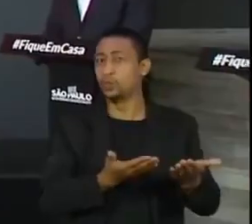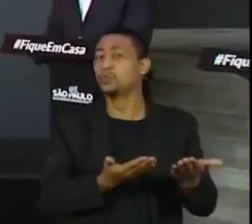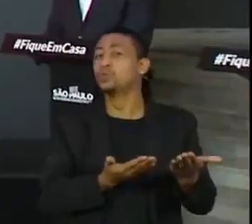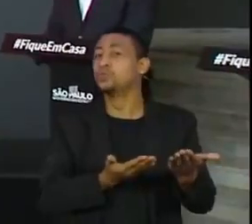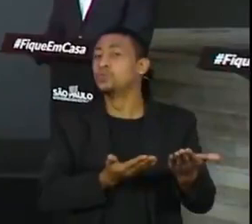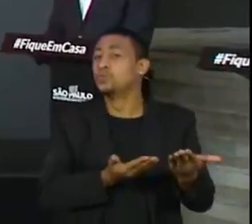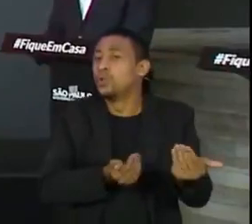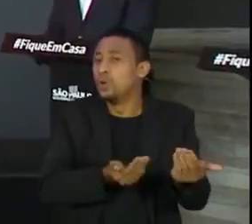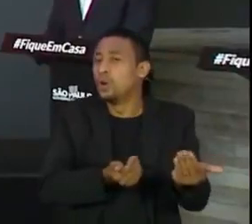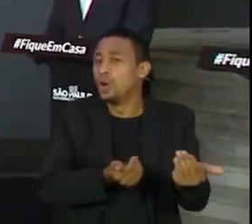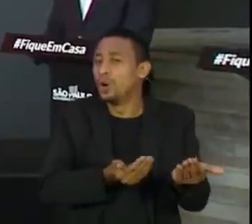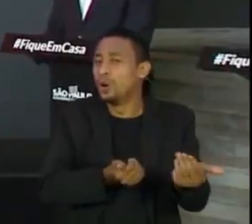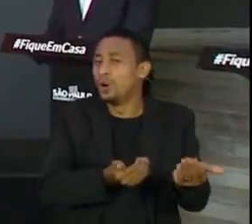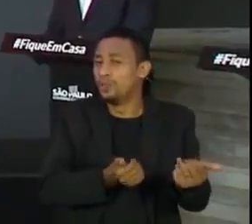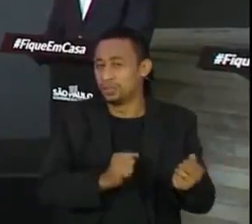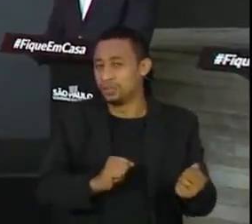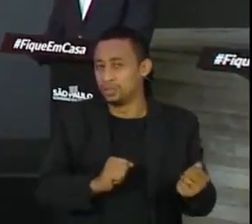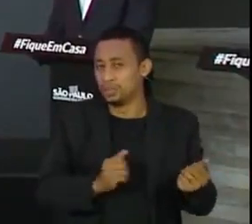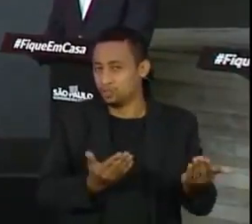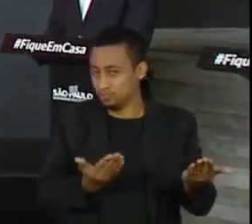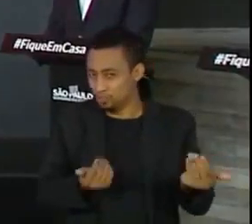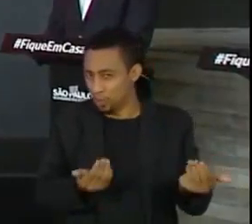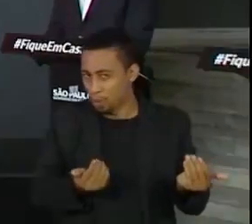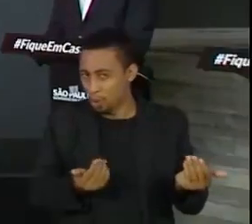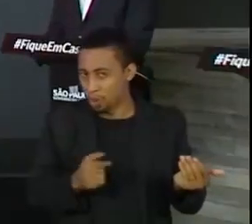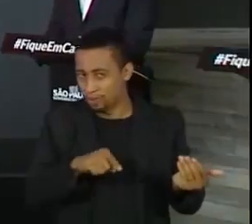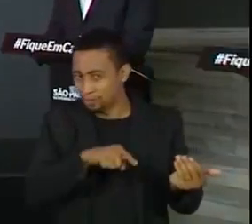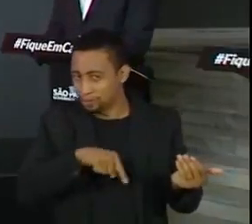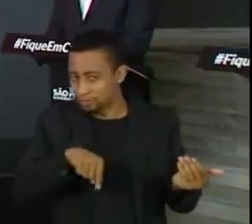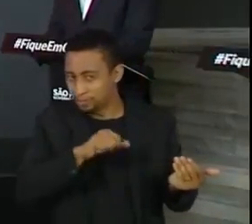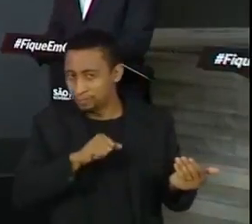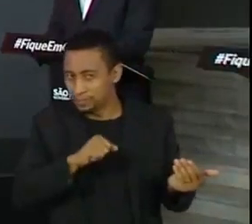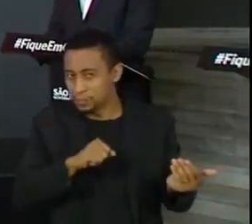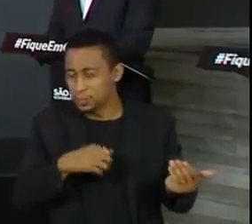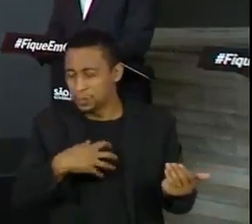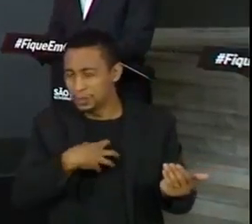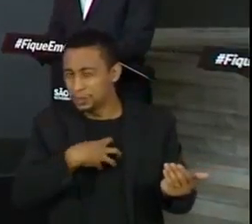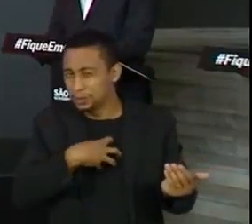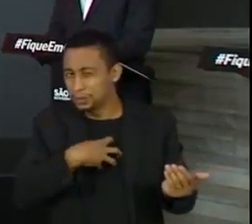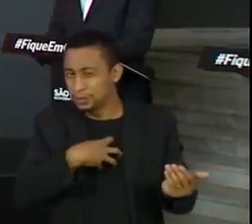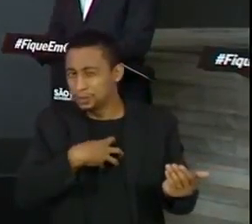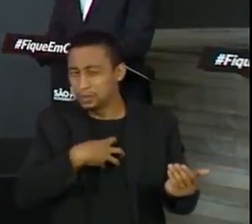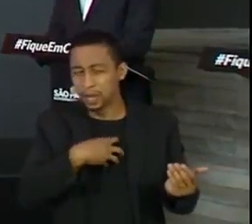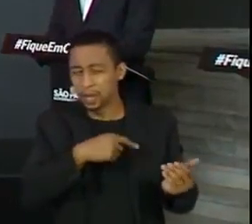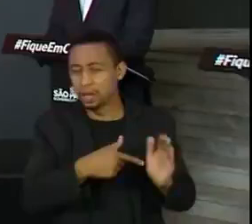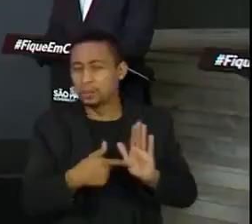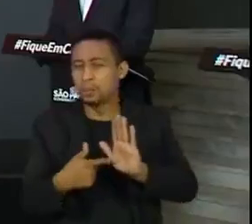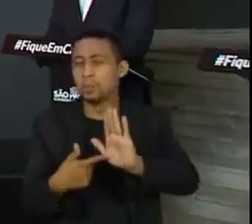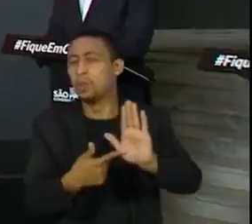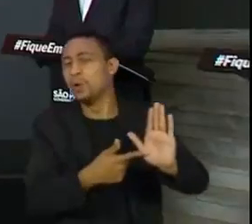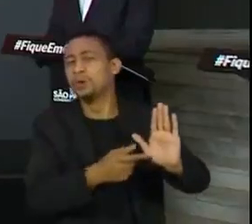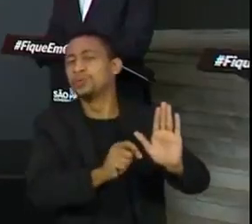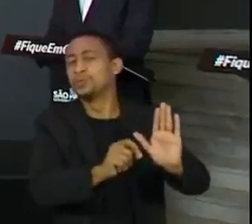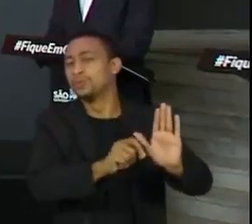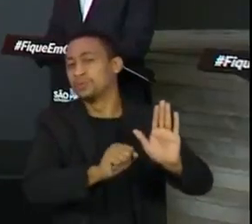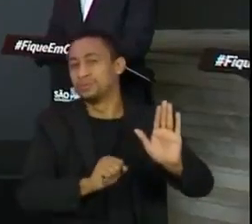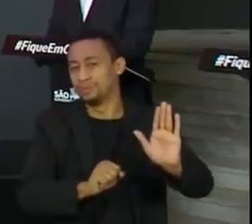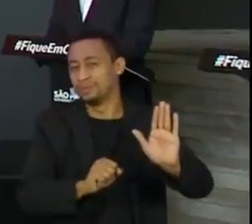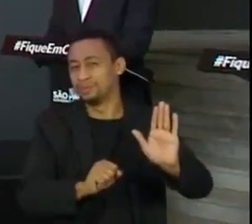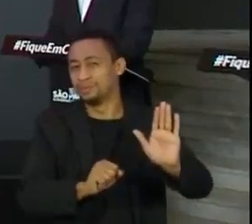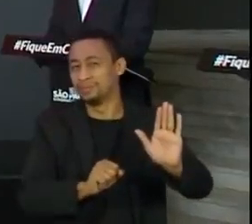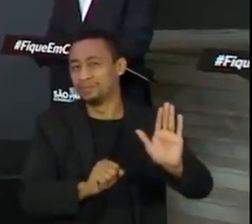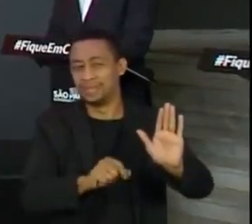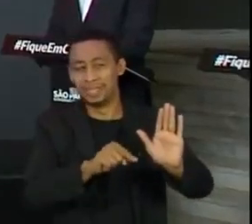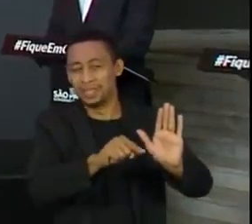o grande sentimento que esses jovens expressam está exatamente no